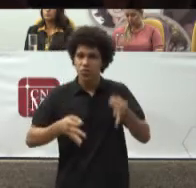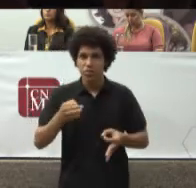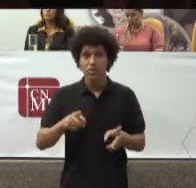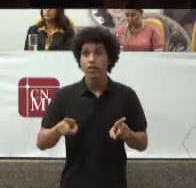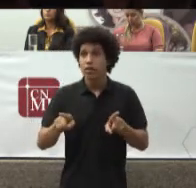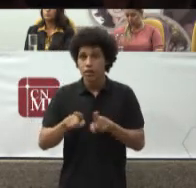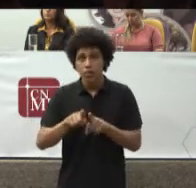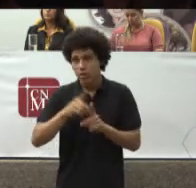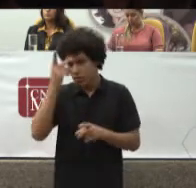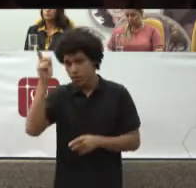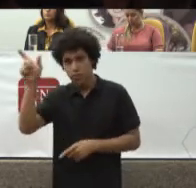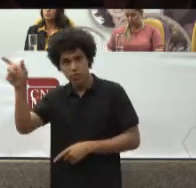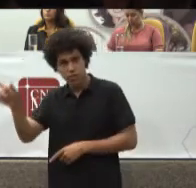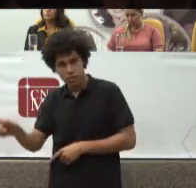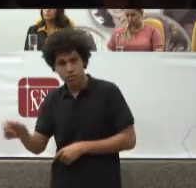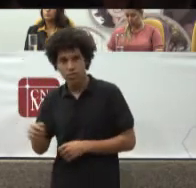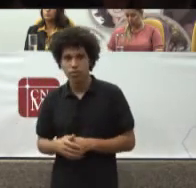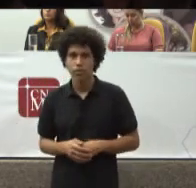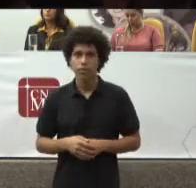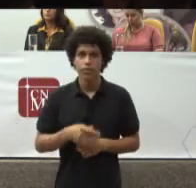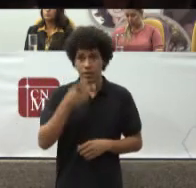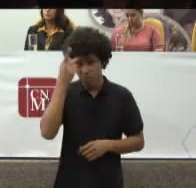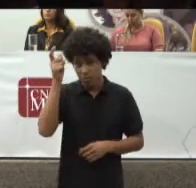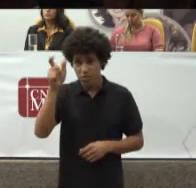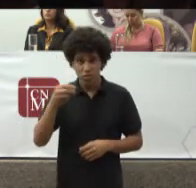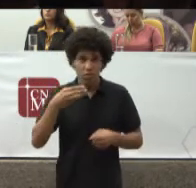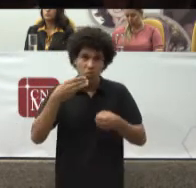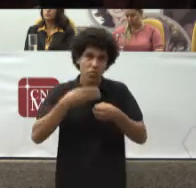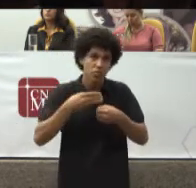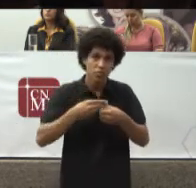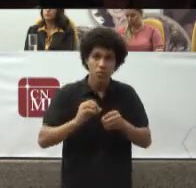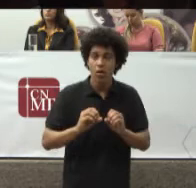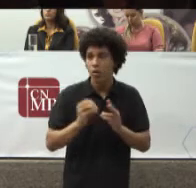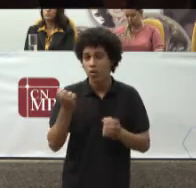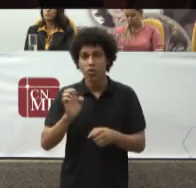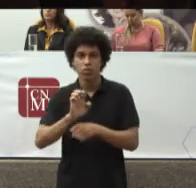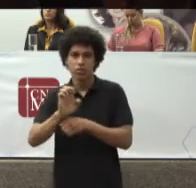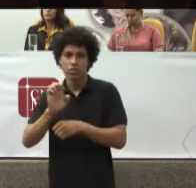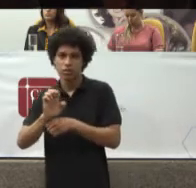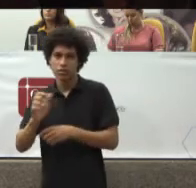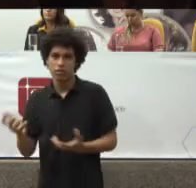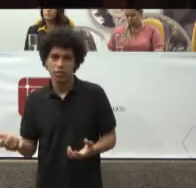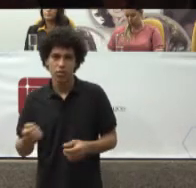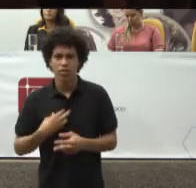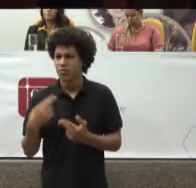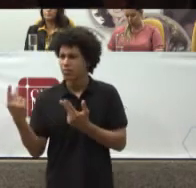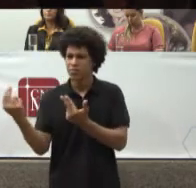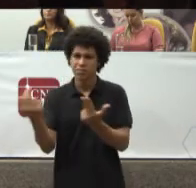Doente Municipal Doente Estadual A mesma